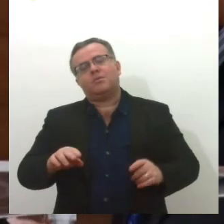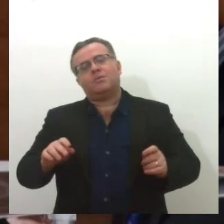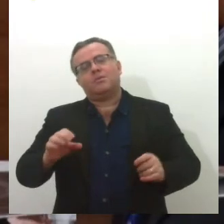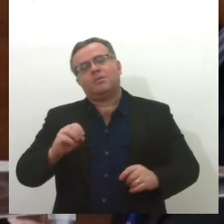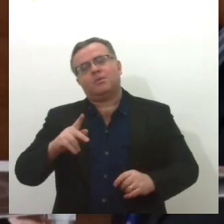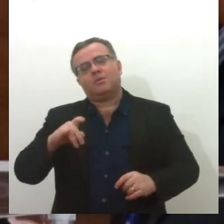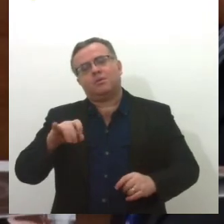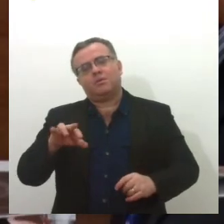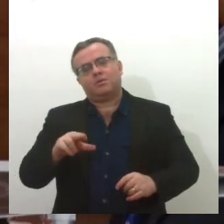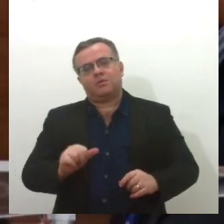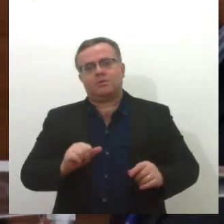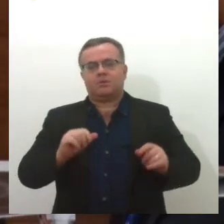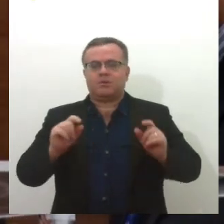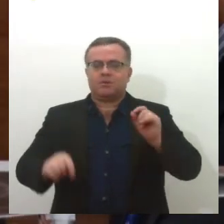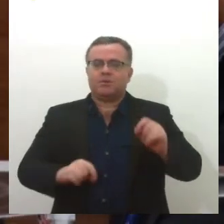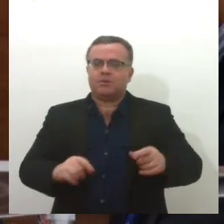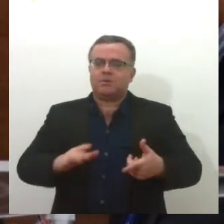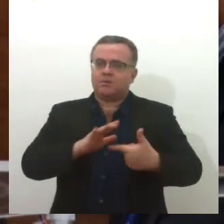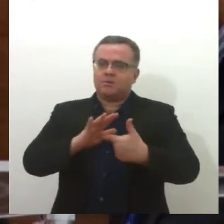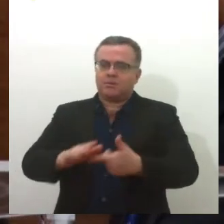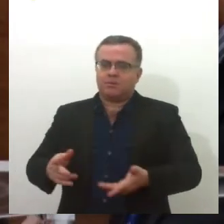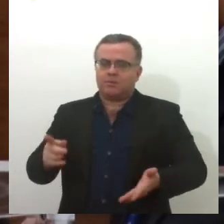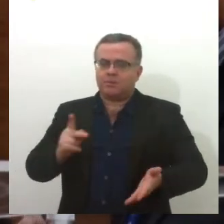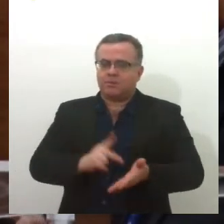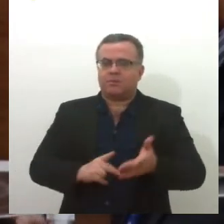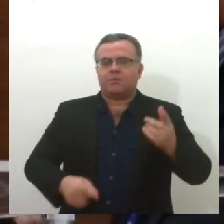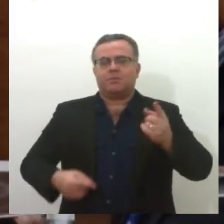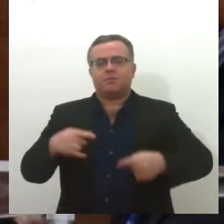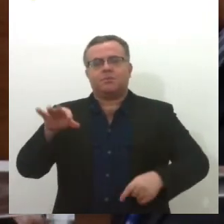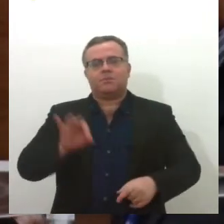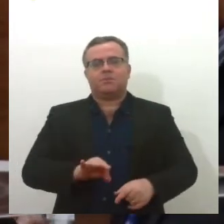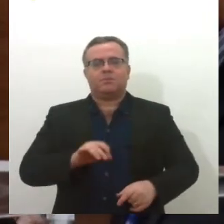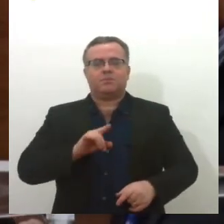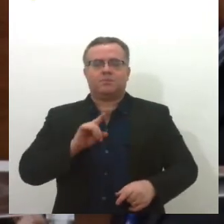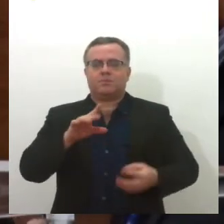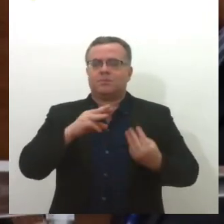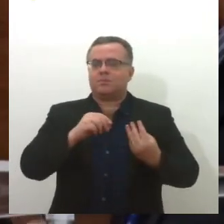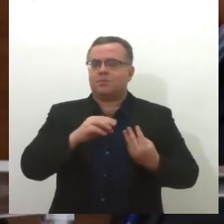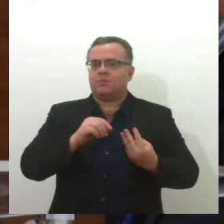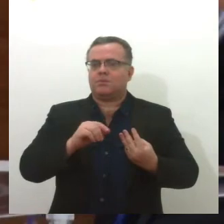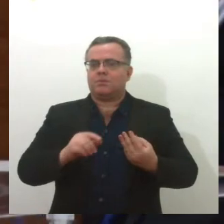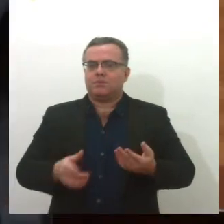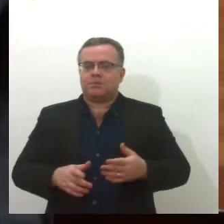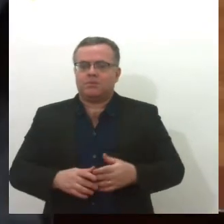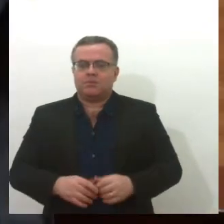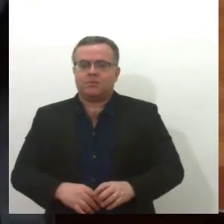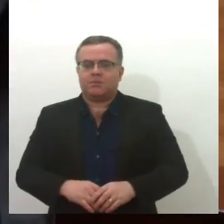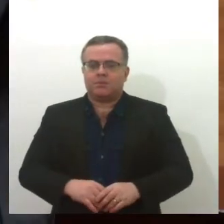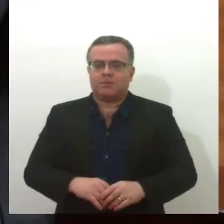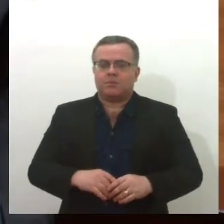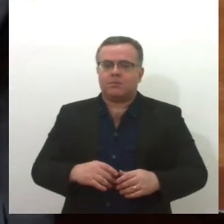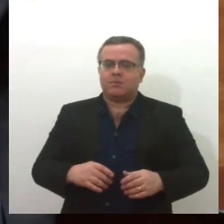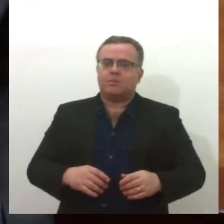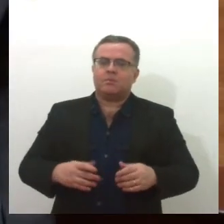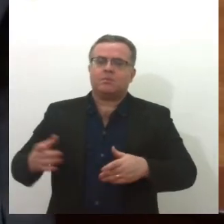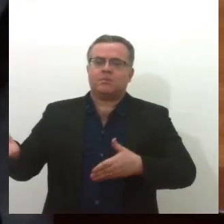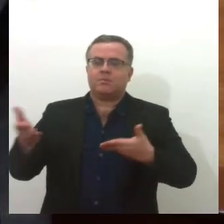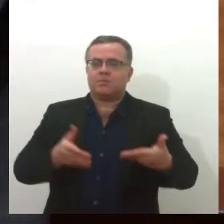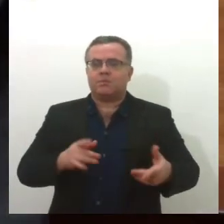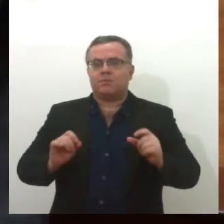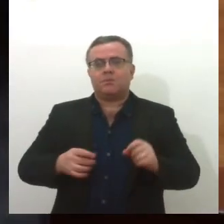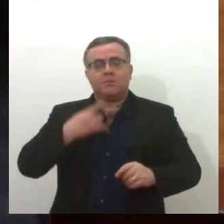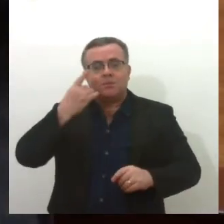Ele falou sobre a efetividade da política de cotas na Universidade Federal de Sergipe. O convite foi do